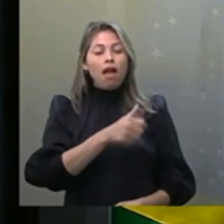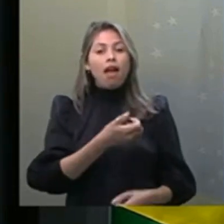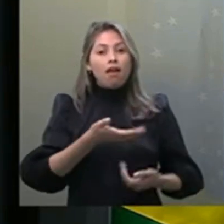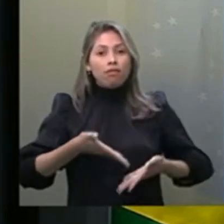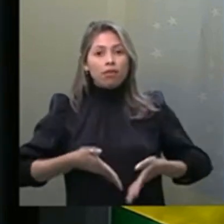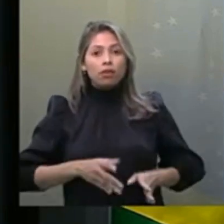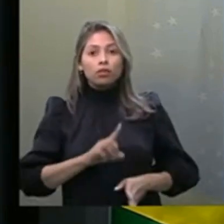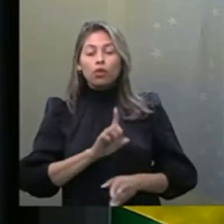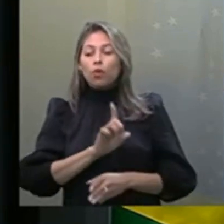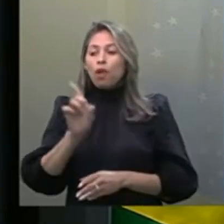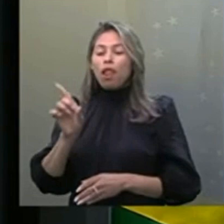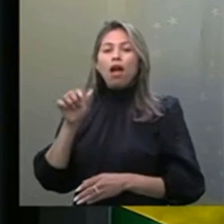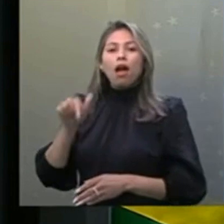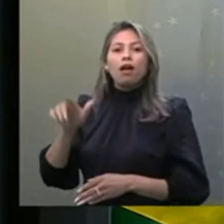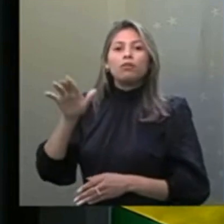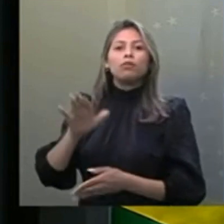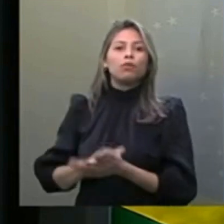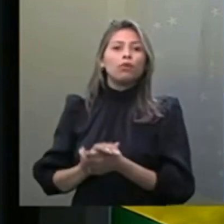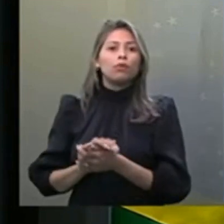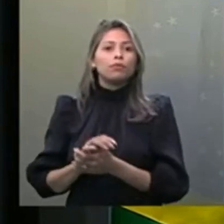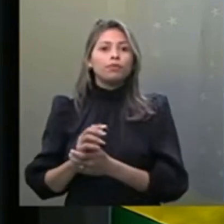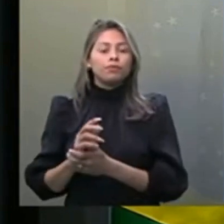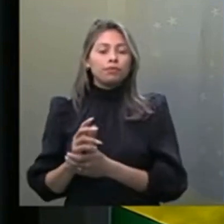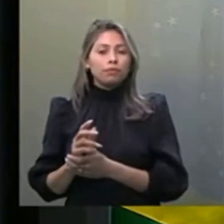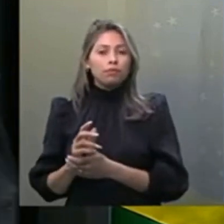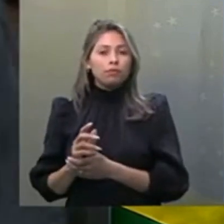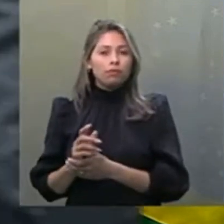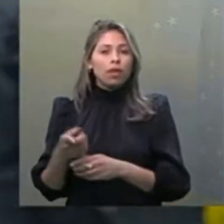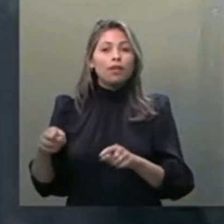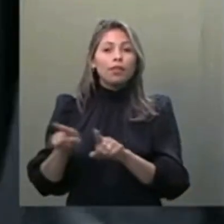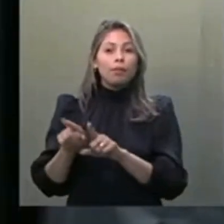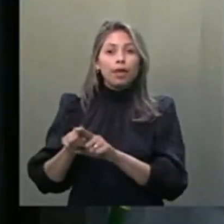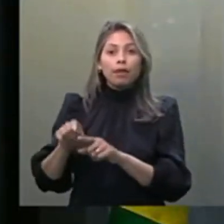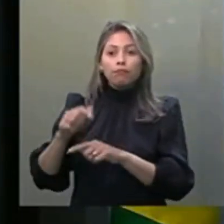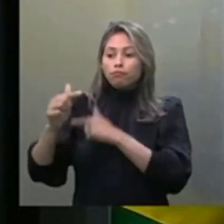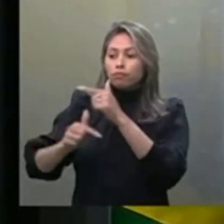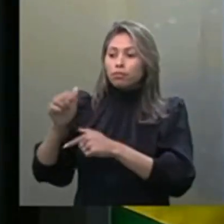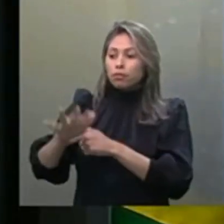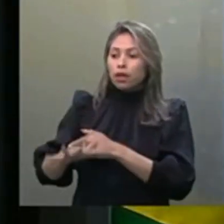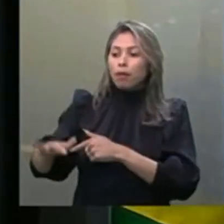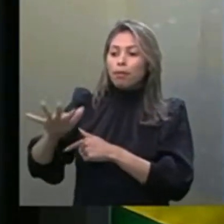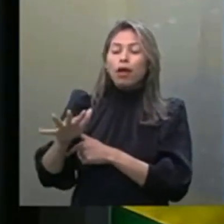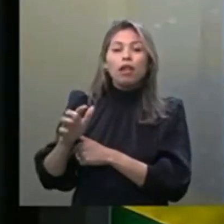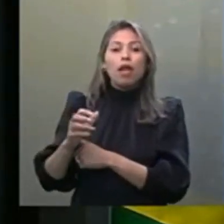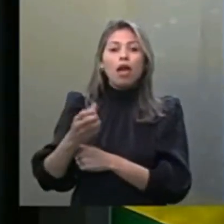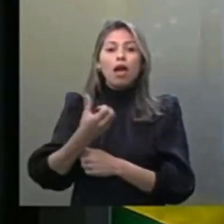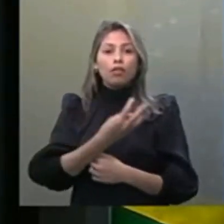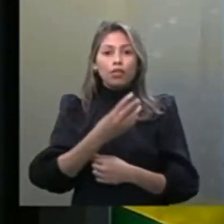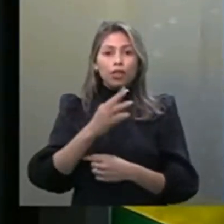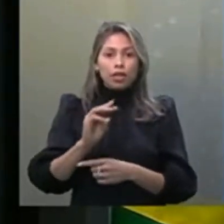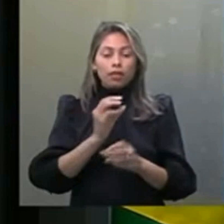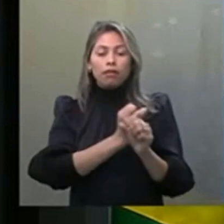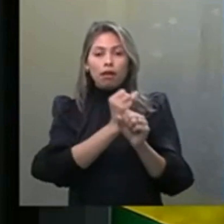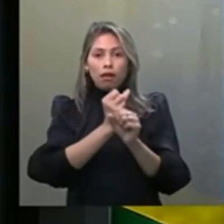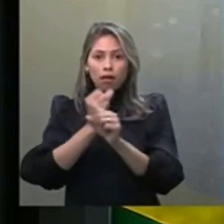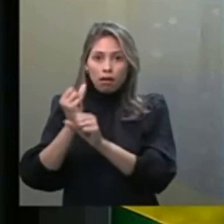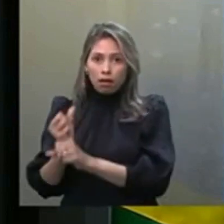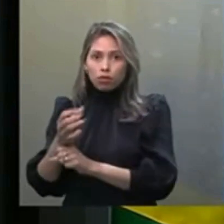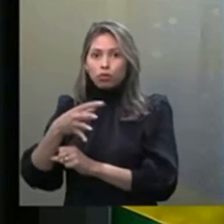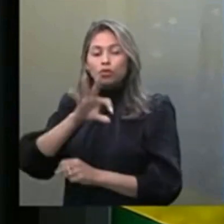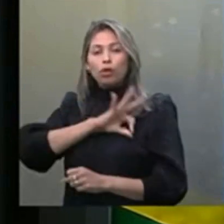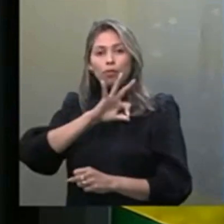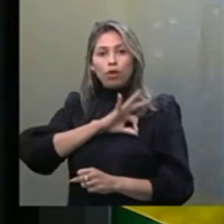Alto Santo e fez uma brilhante carreira aí com 30 anos na Polícia Militar do Estado do Ceará.